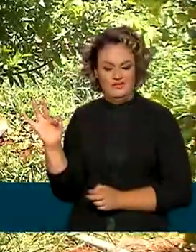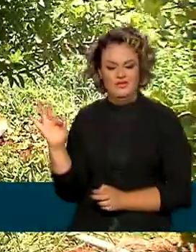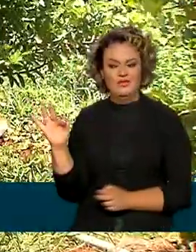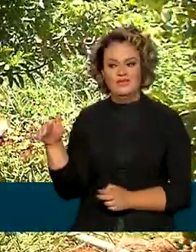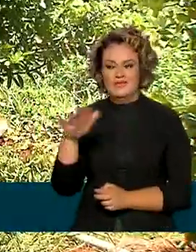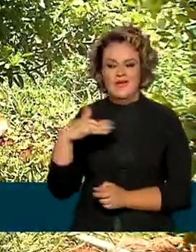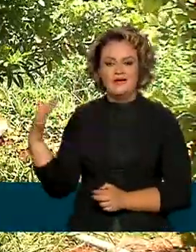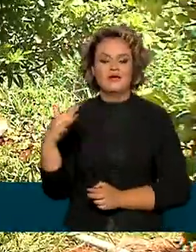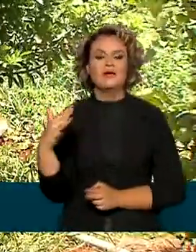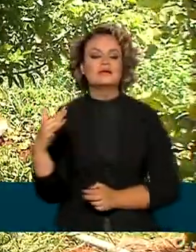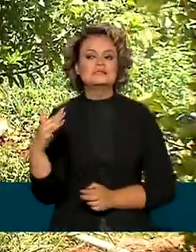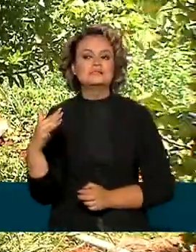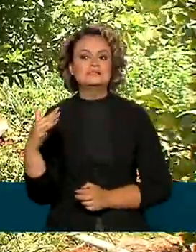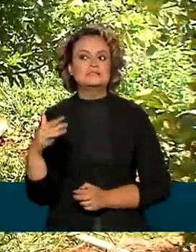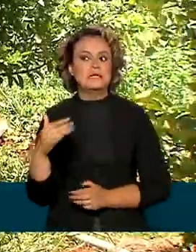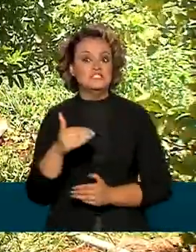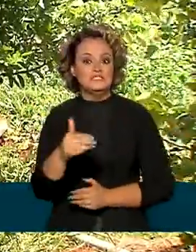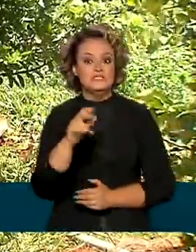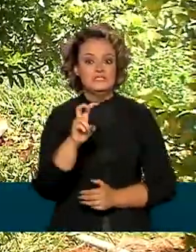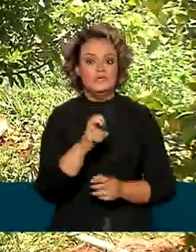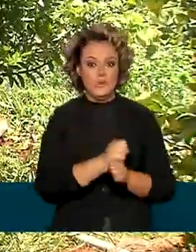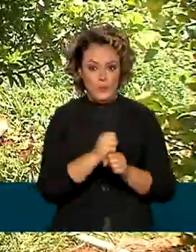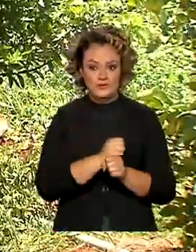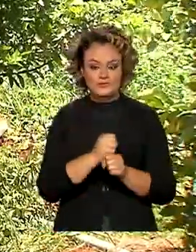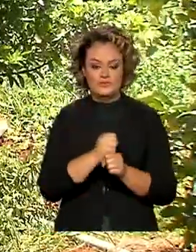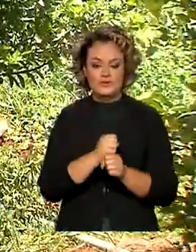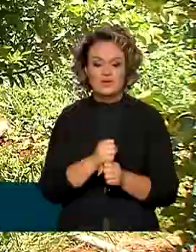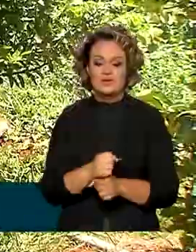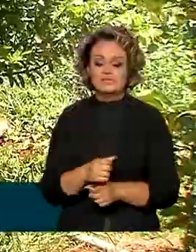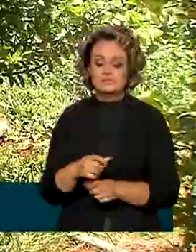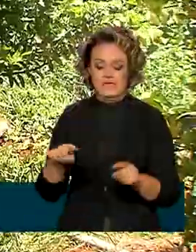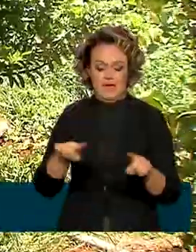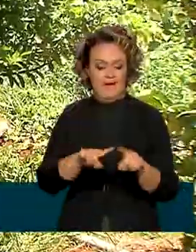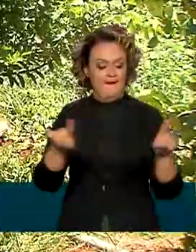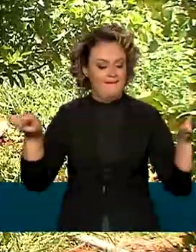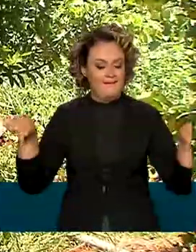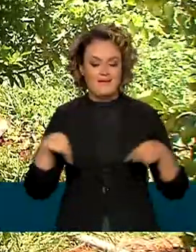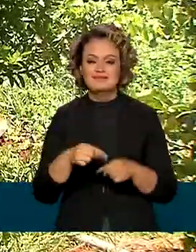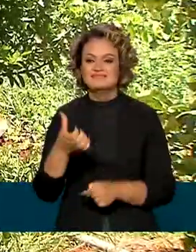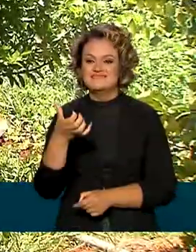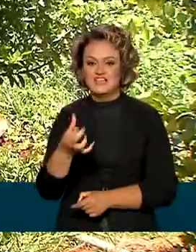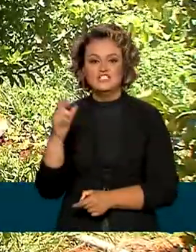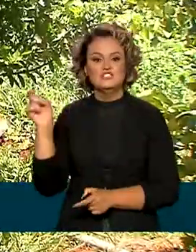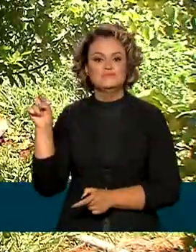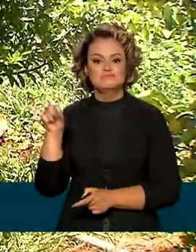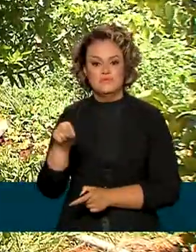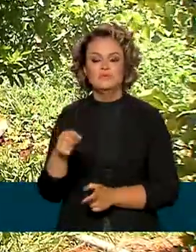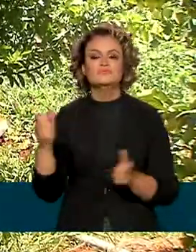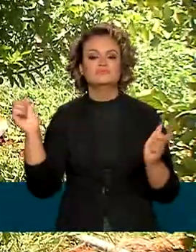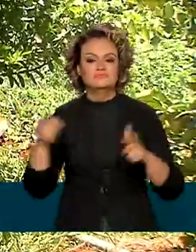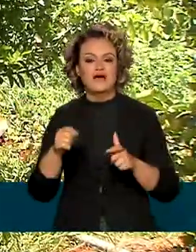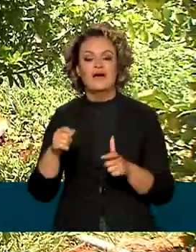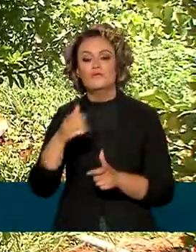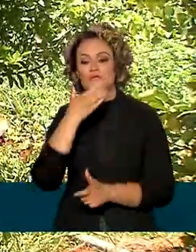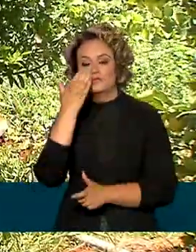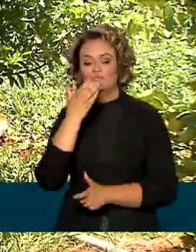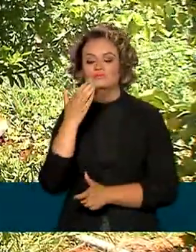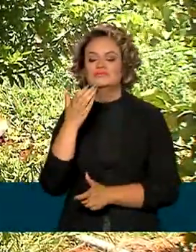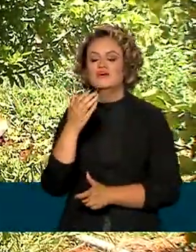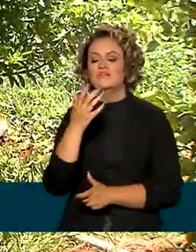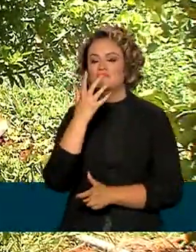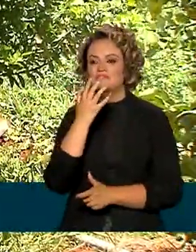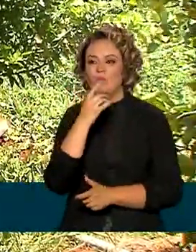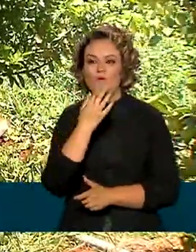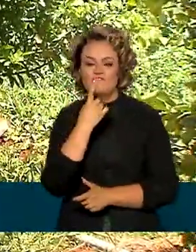região do entorno é que em cinco anos, cerca de 6 mil hectares já estejam produzindo frutas vermelhas, como o